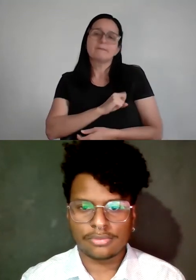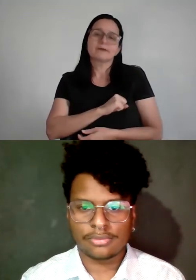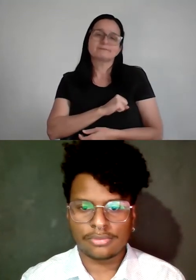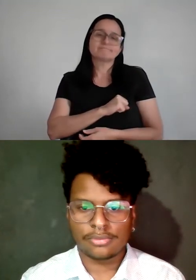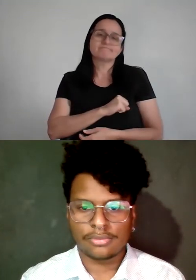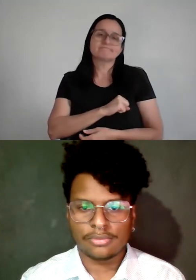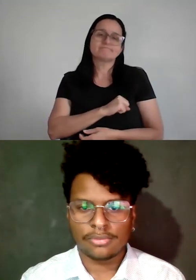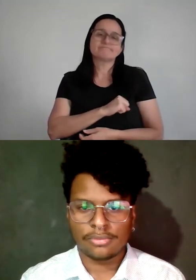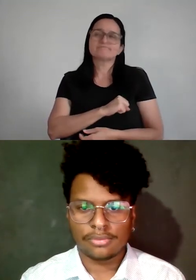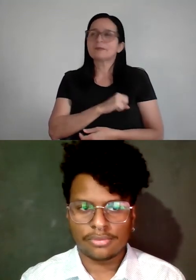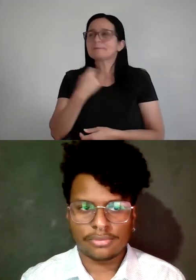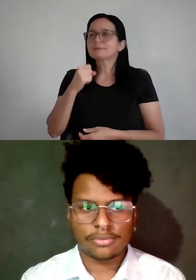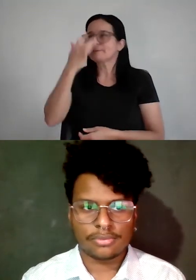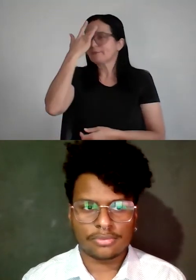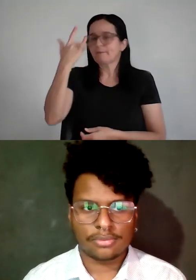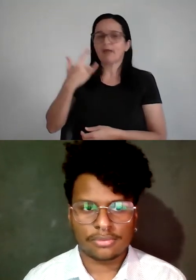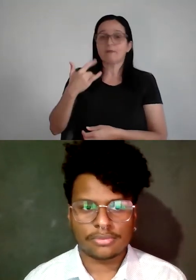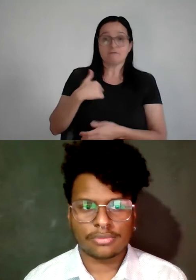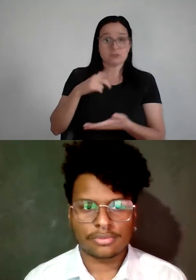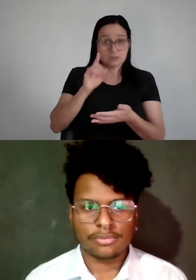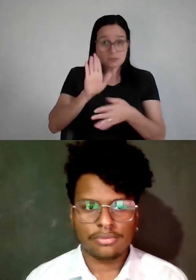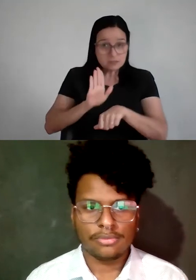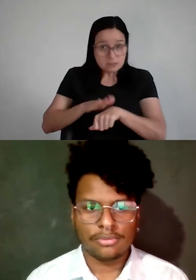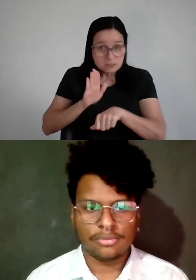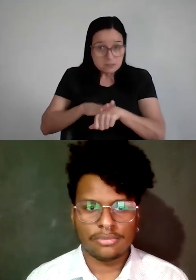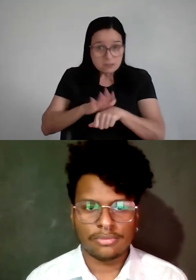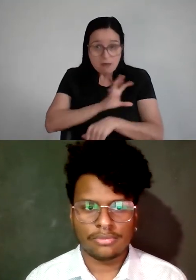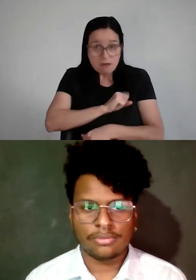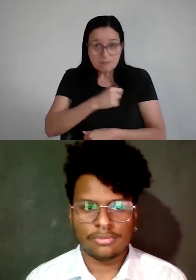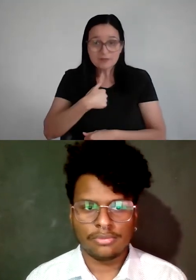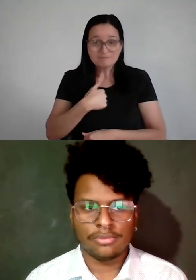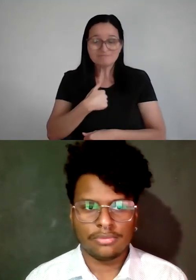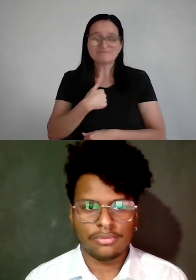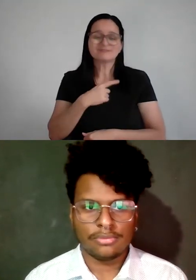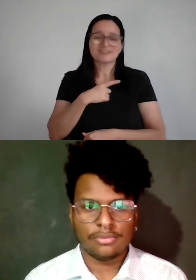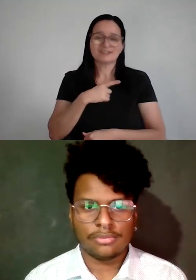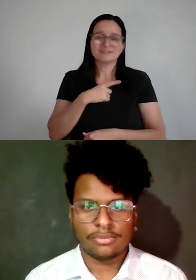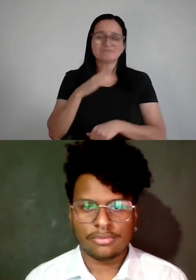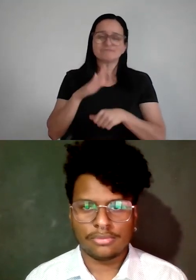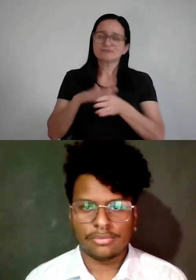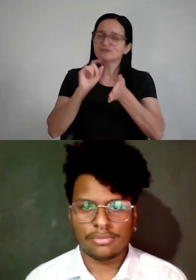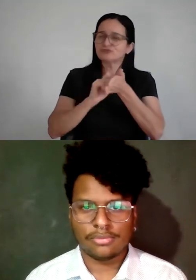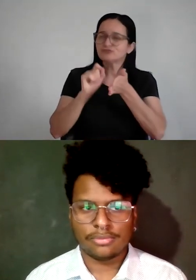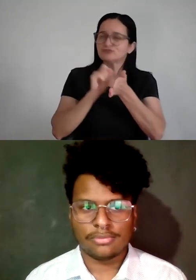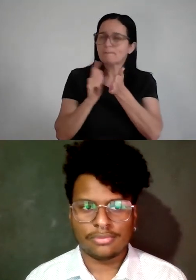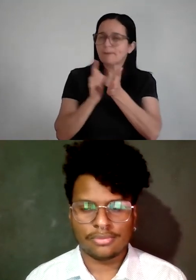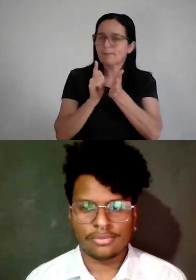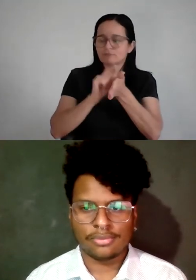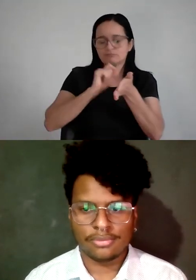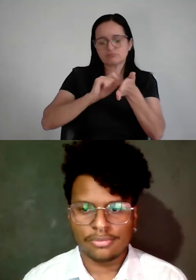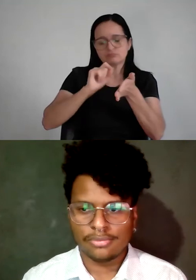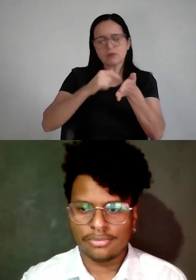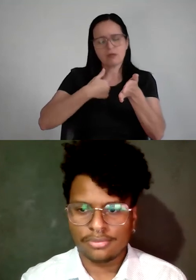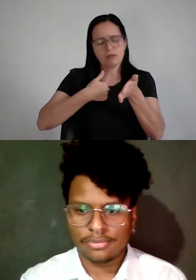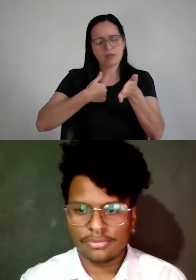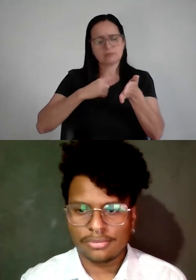ser amado. Mas você se ama? Então, eu acho que você tem que colocar as necessidades no papel e perguntar o que você tá fazendo pra aquilo ali, pra atender